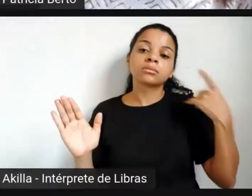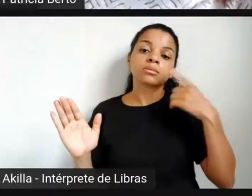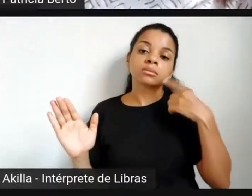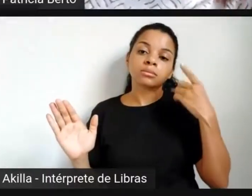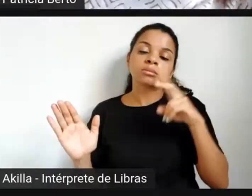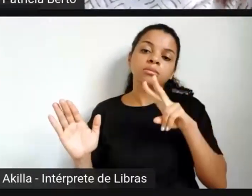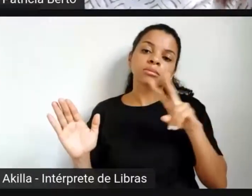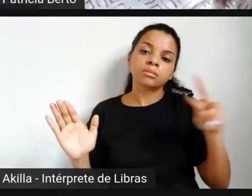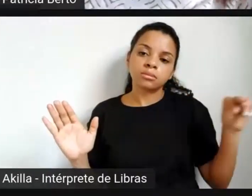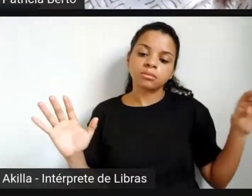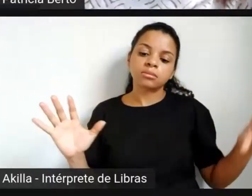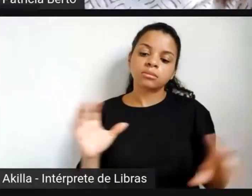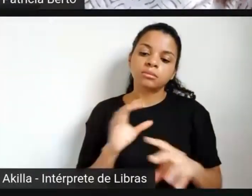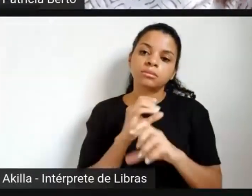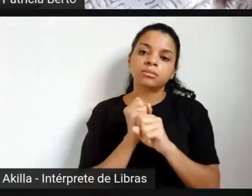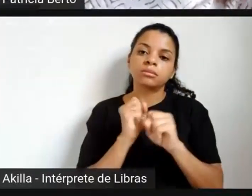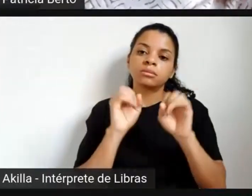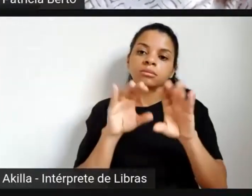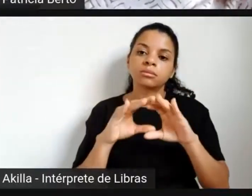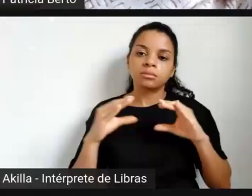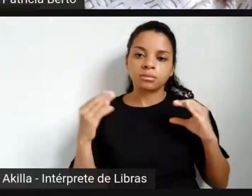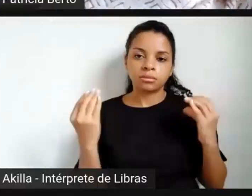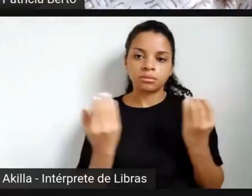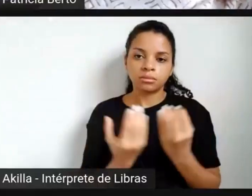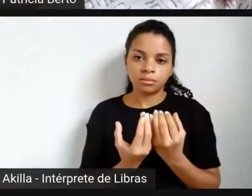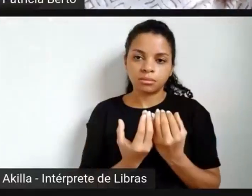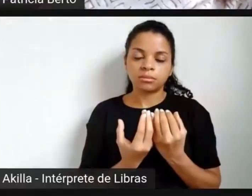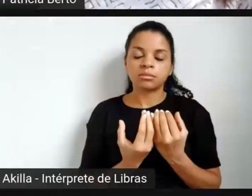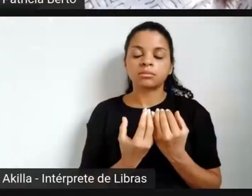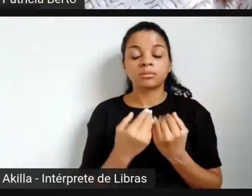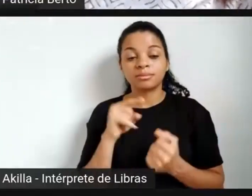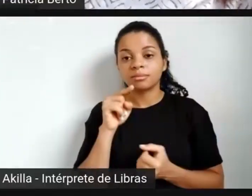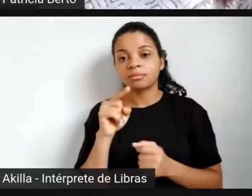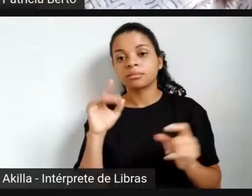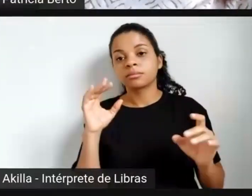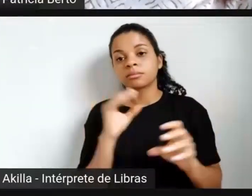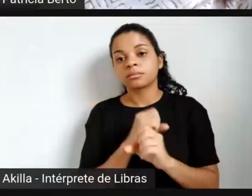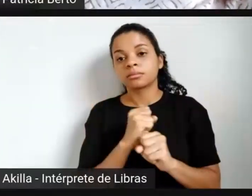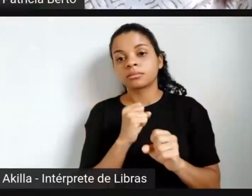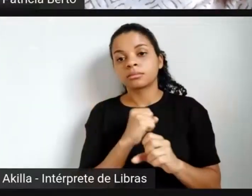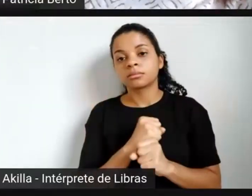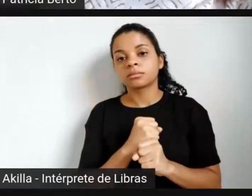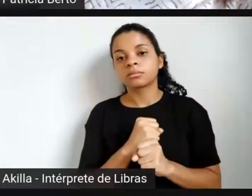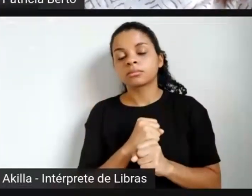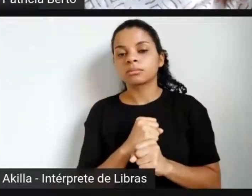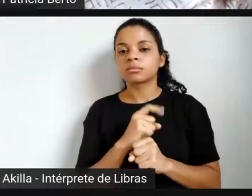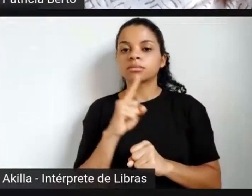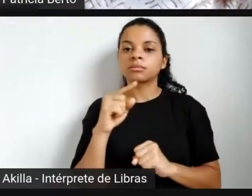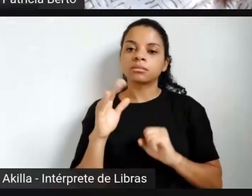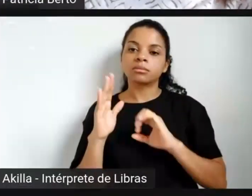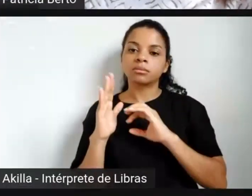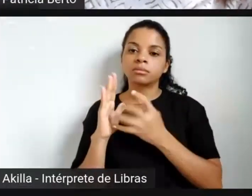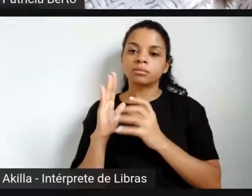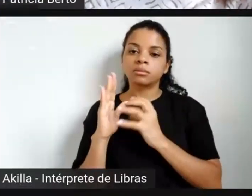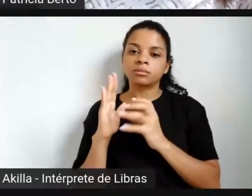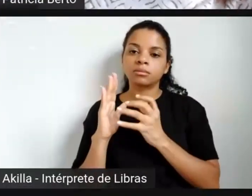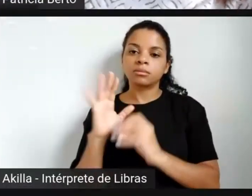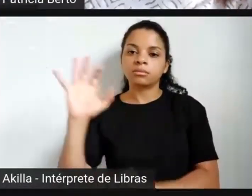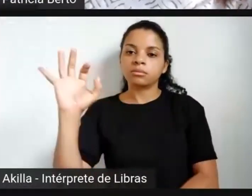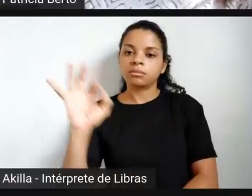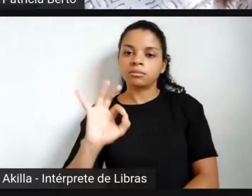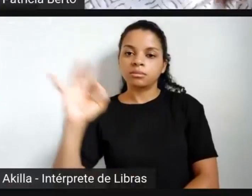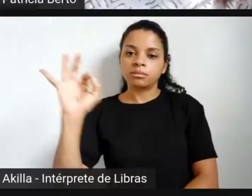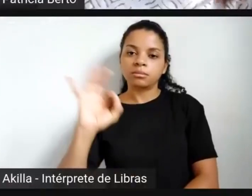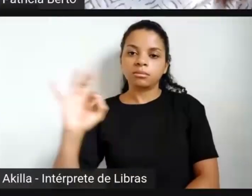esse quantitativo é distribuído pela proporcionalidade partidária, existe uma